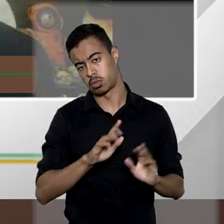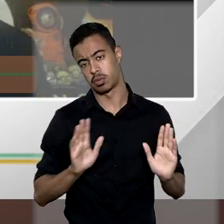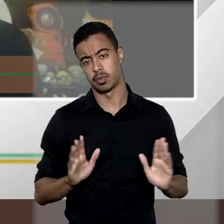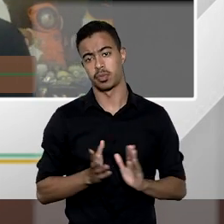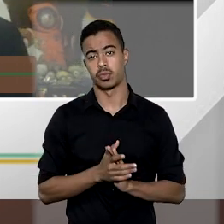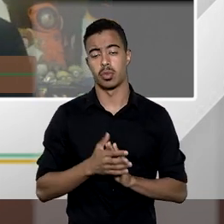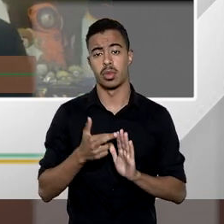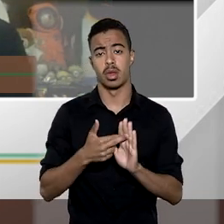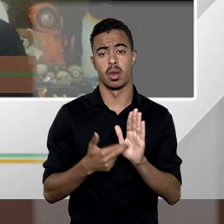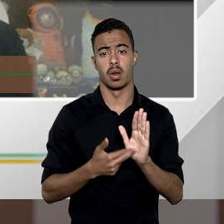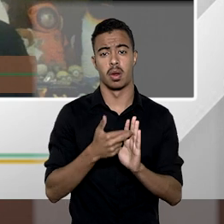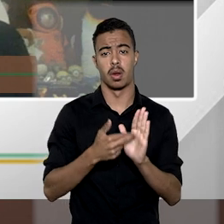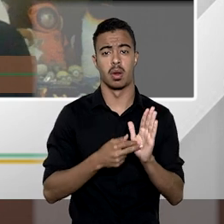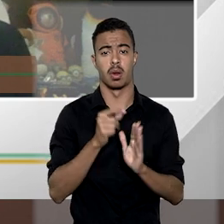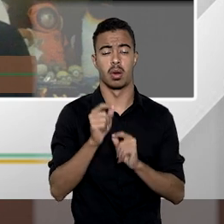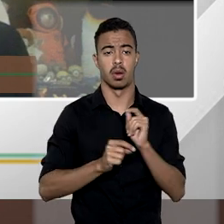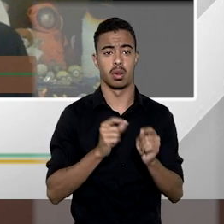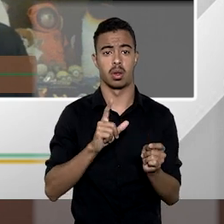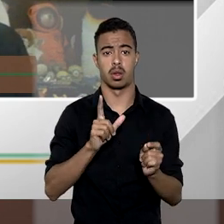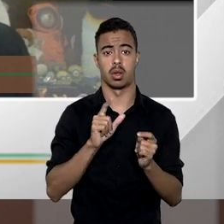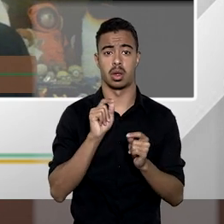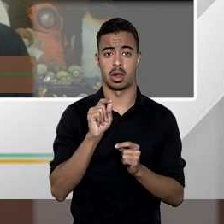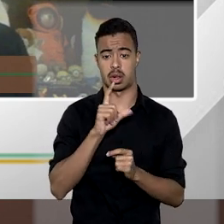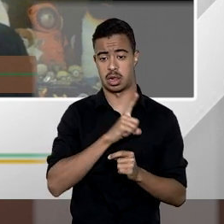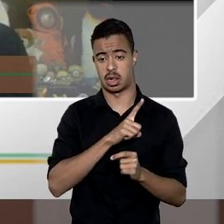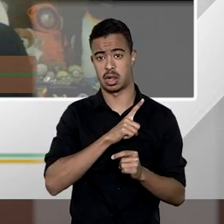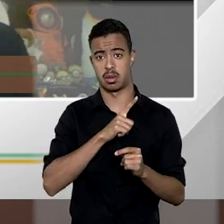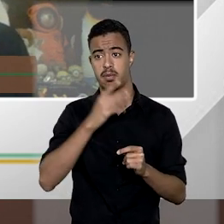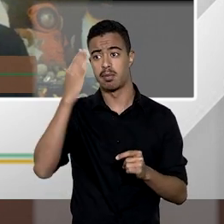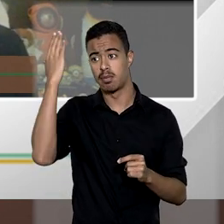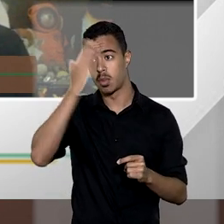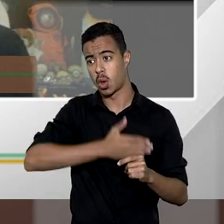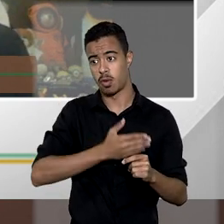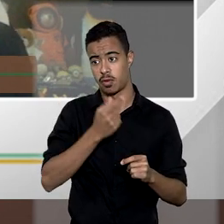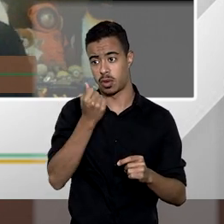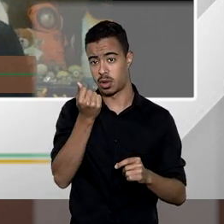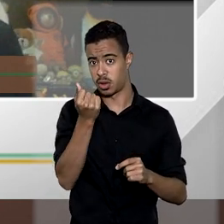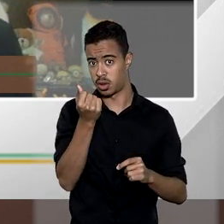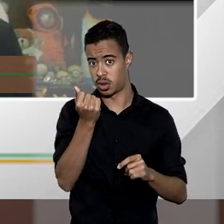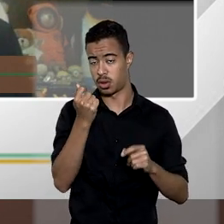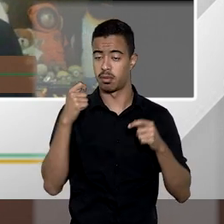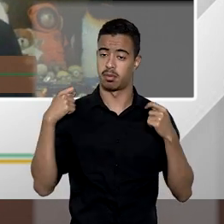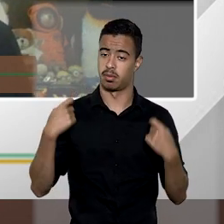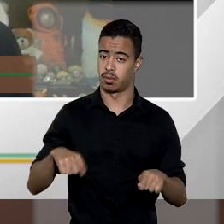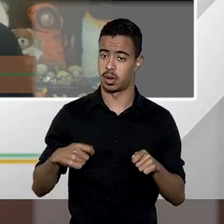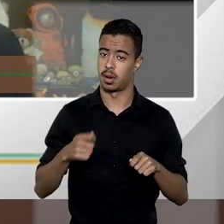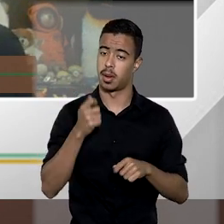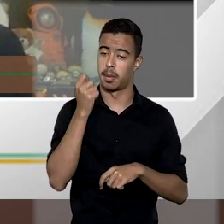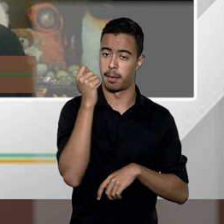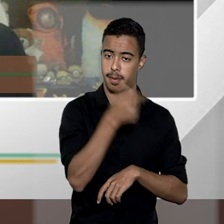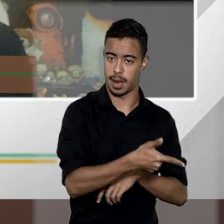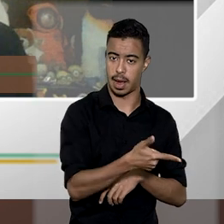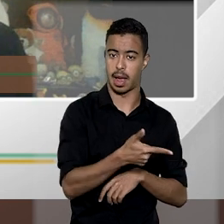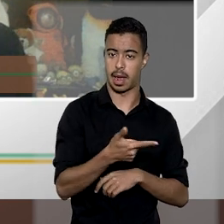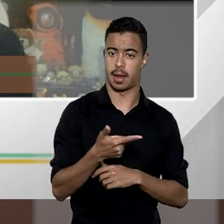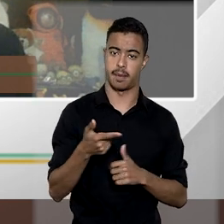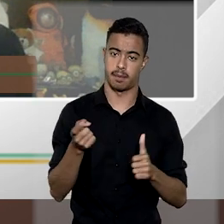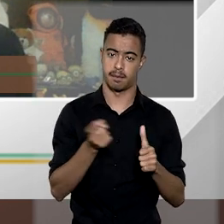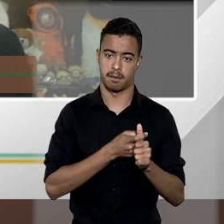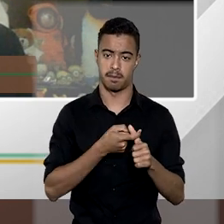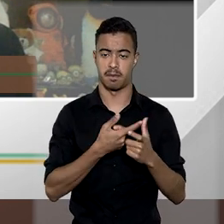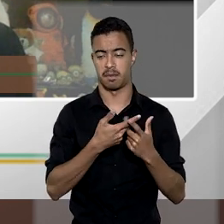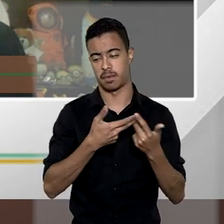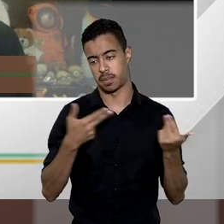de que quem quer determinada quem tem o ônus de determinada prova é que deve pagar pelos